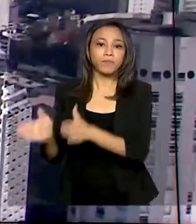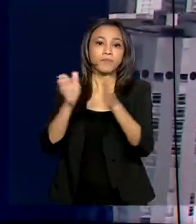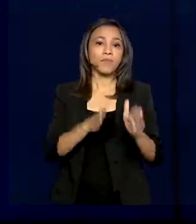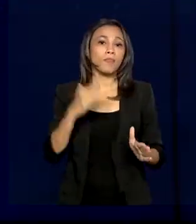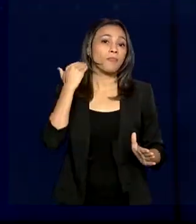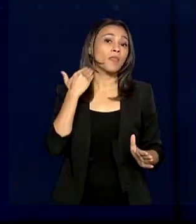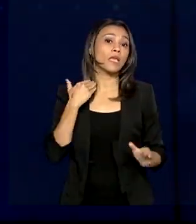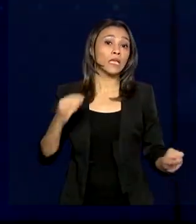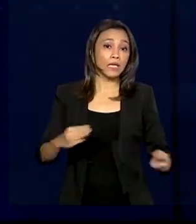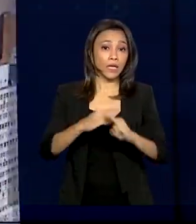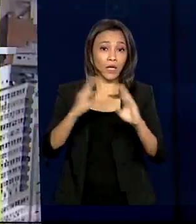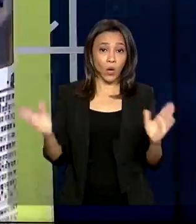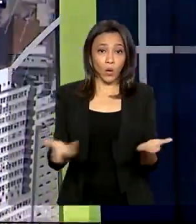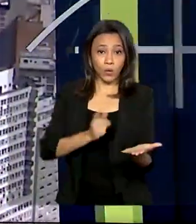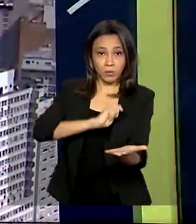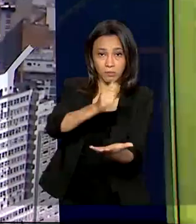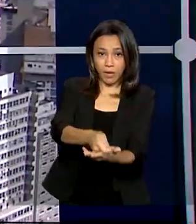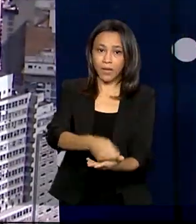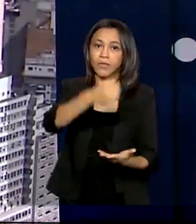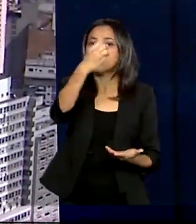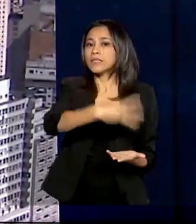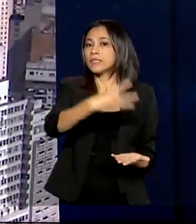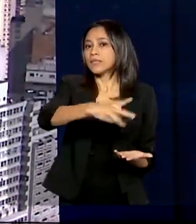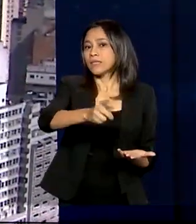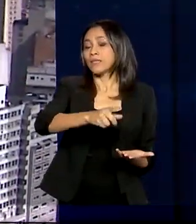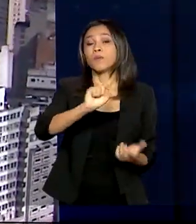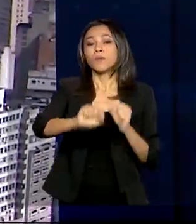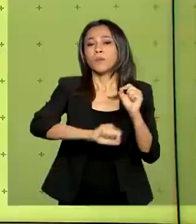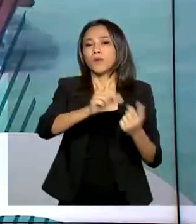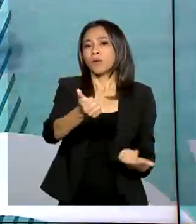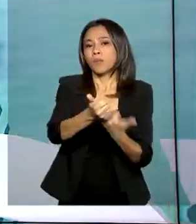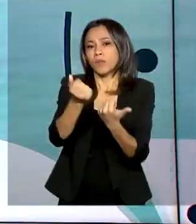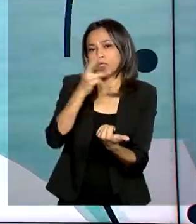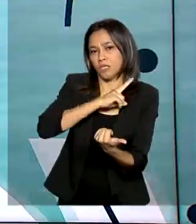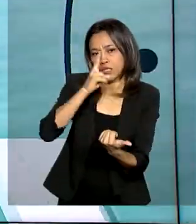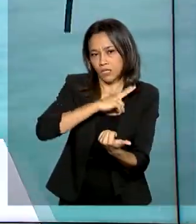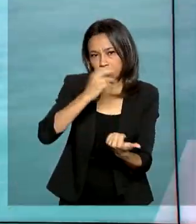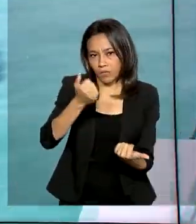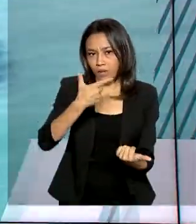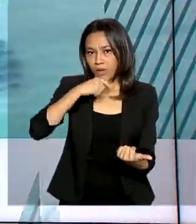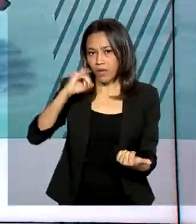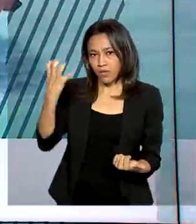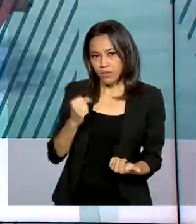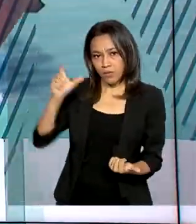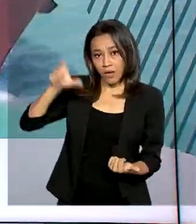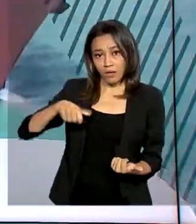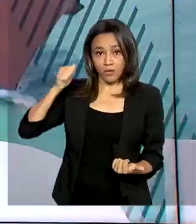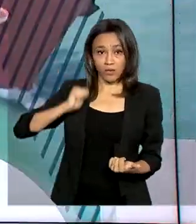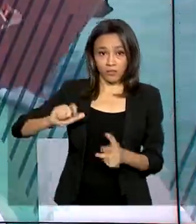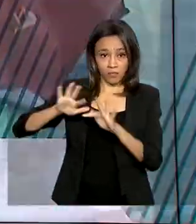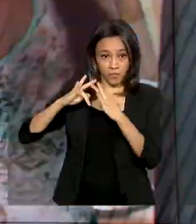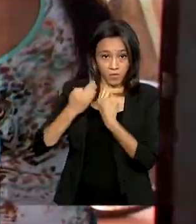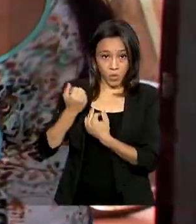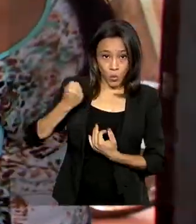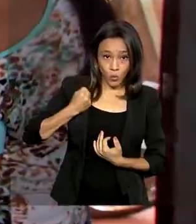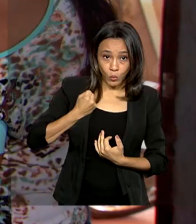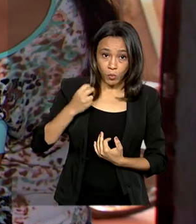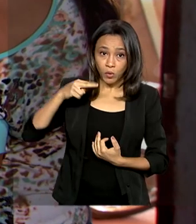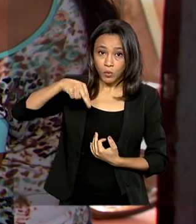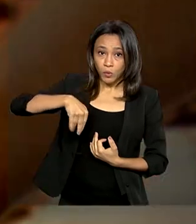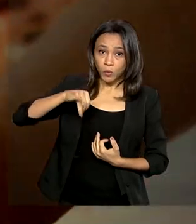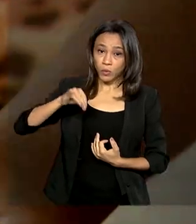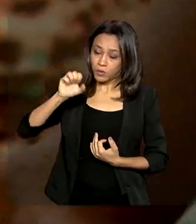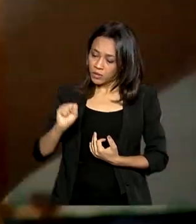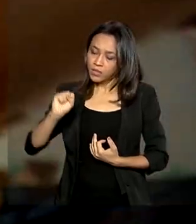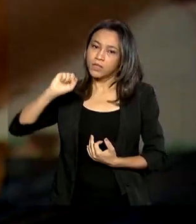Econômica Federal paga hoje a terceira parcela do auxílio emergencial para beneficiários do Bolsa Família com NIS Final 2. O calendário para